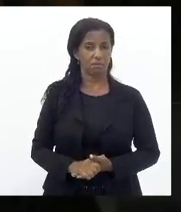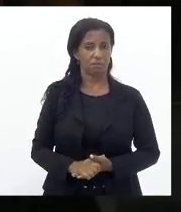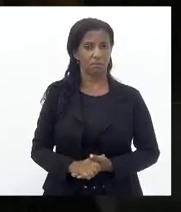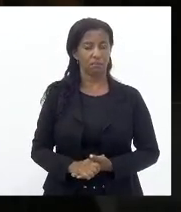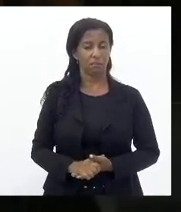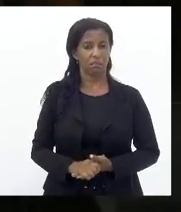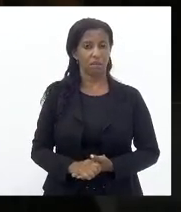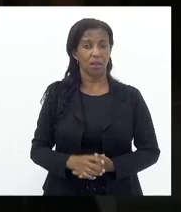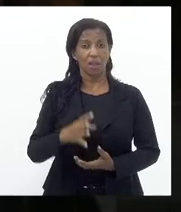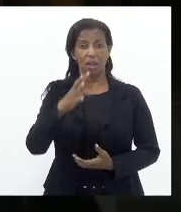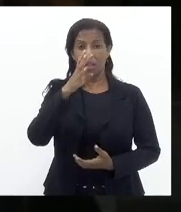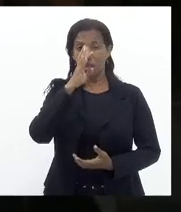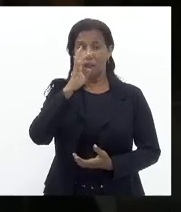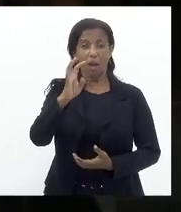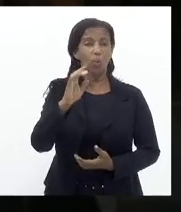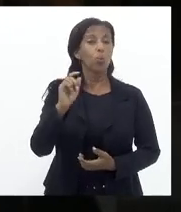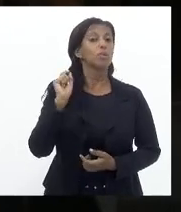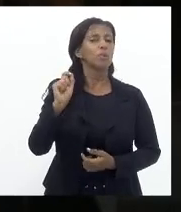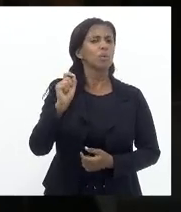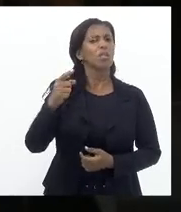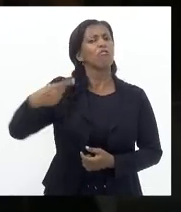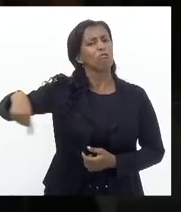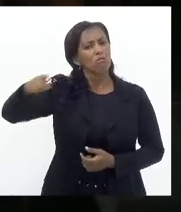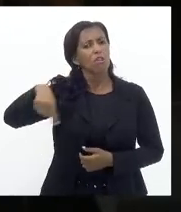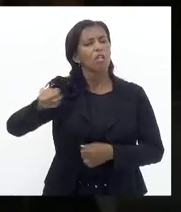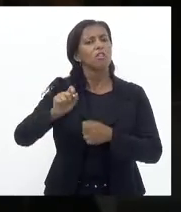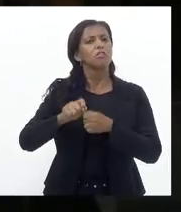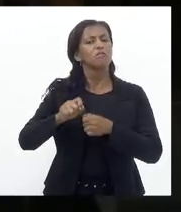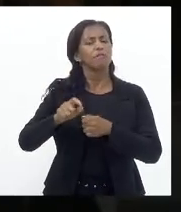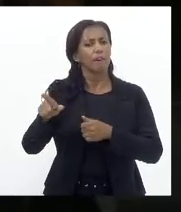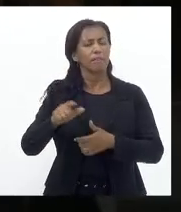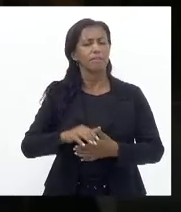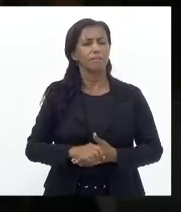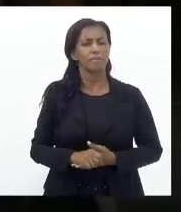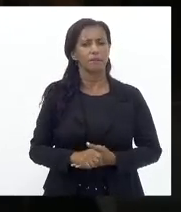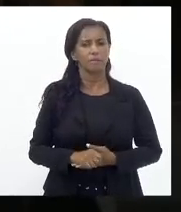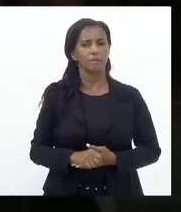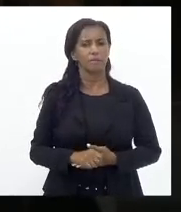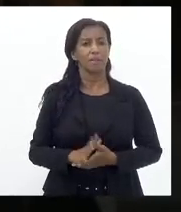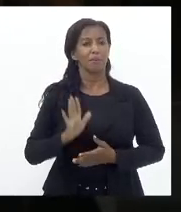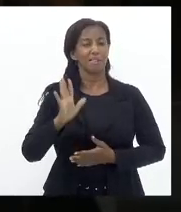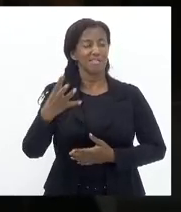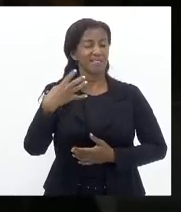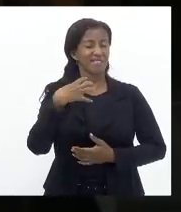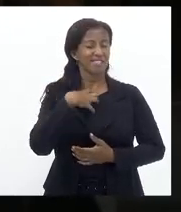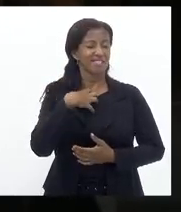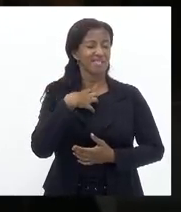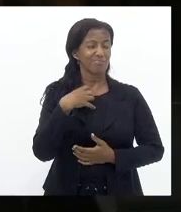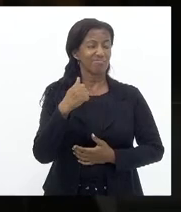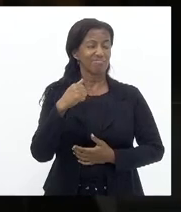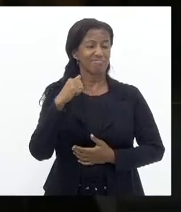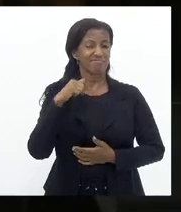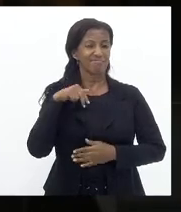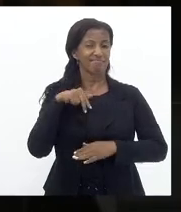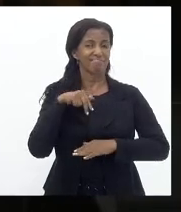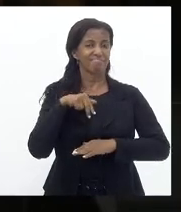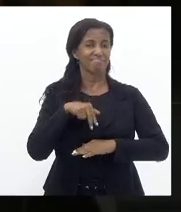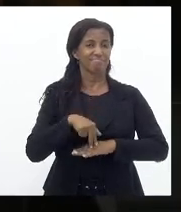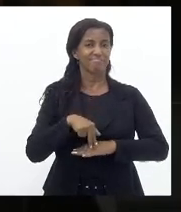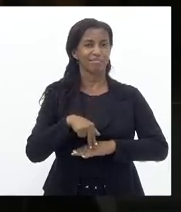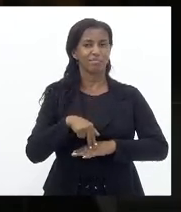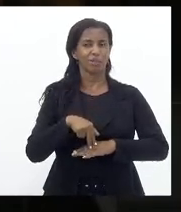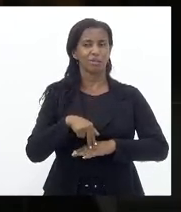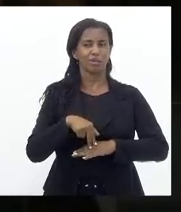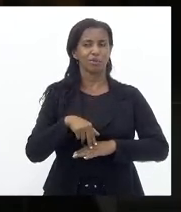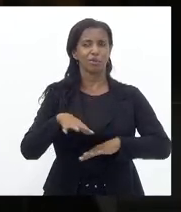fazer o que Eles efetivamente Fazem Mas Já sinto daqui Deputada Tia Ju O odor